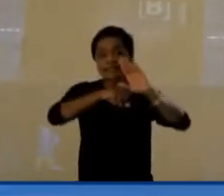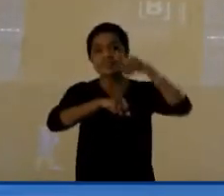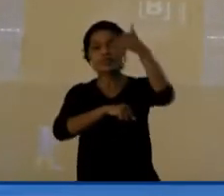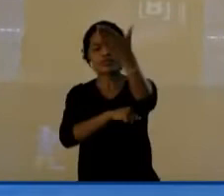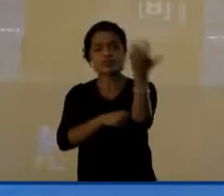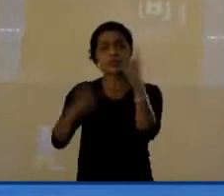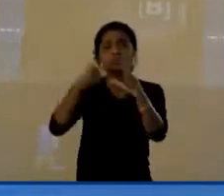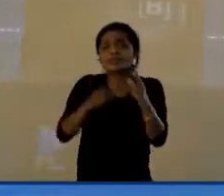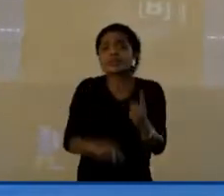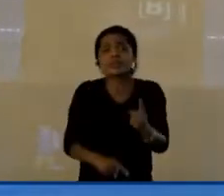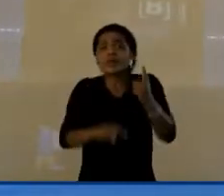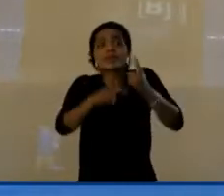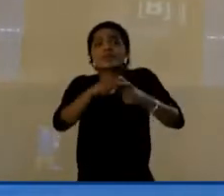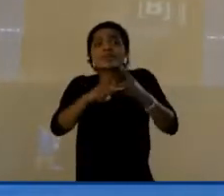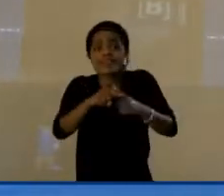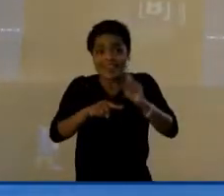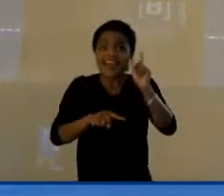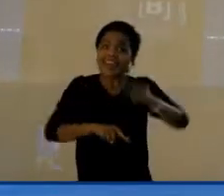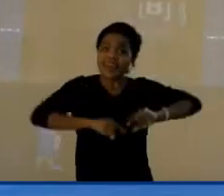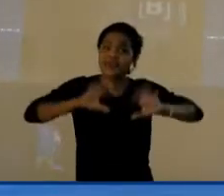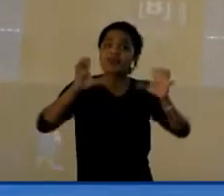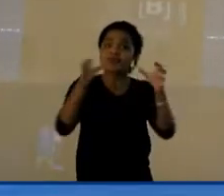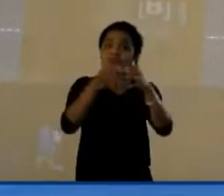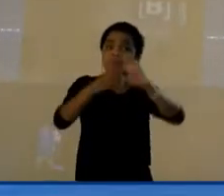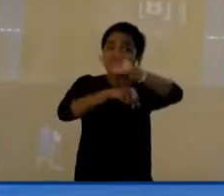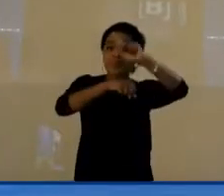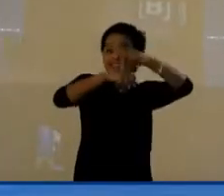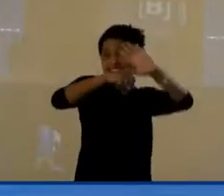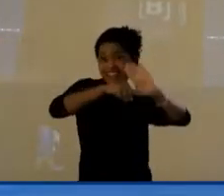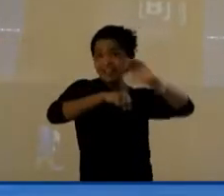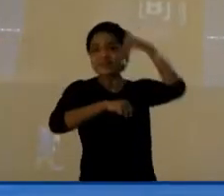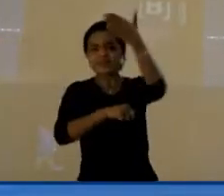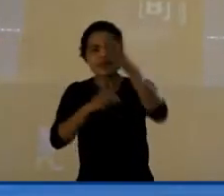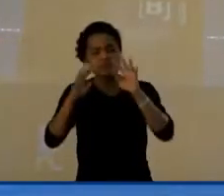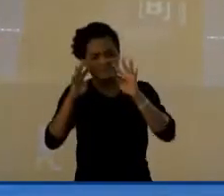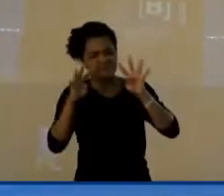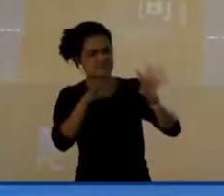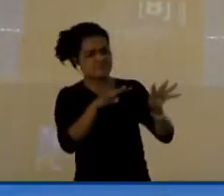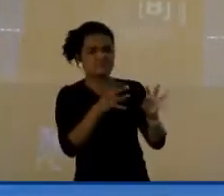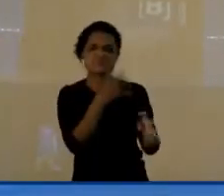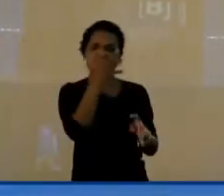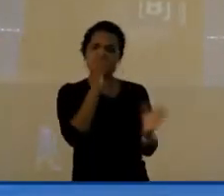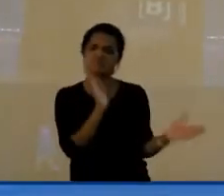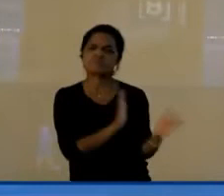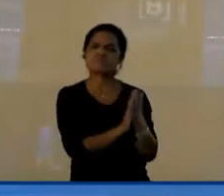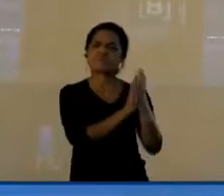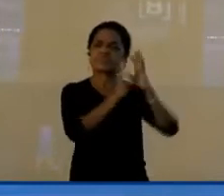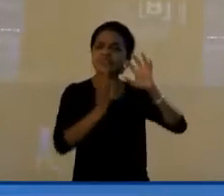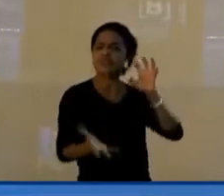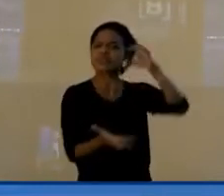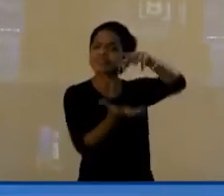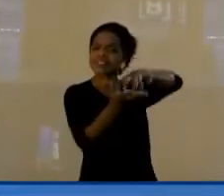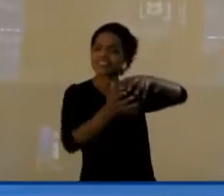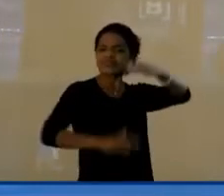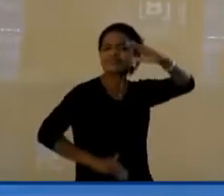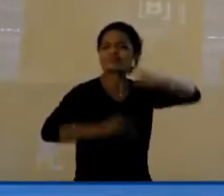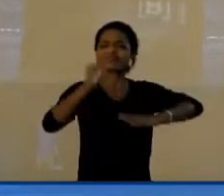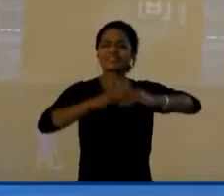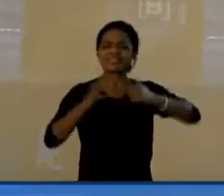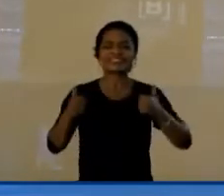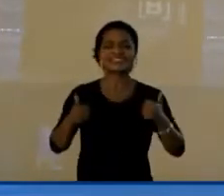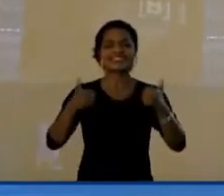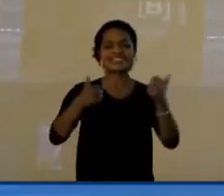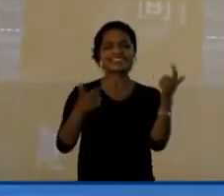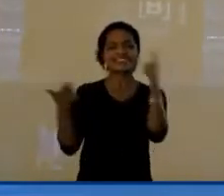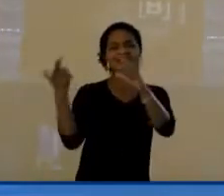internacionais porque os grupos lá fora reconhecem o grupo Oncoclínicas como um centro de excelência, um centro que faz